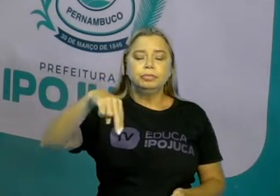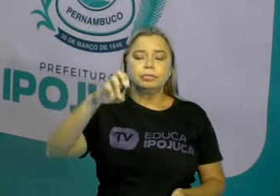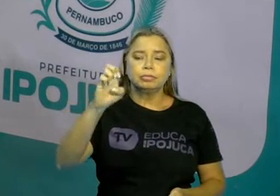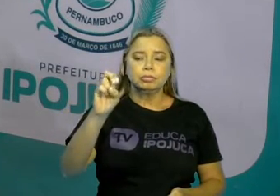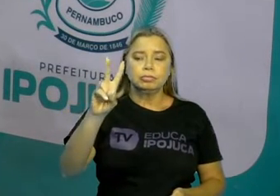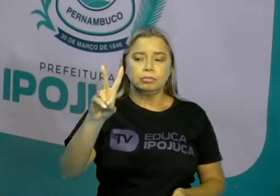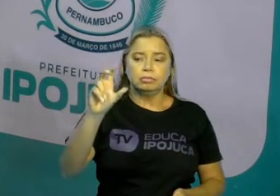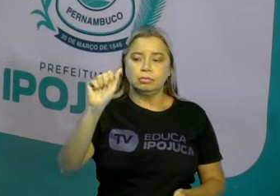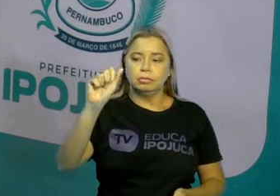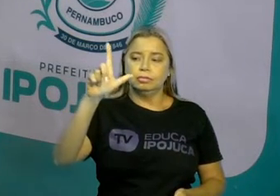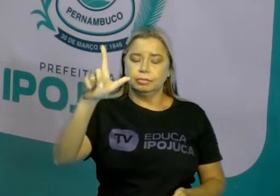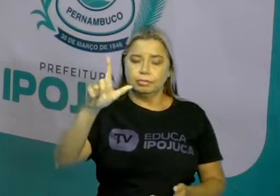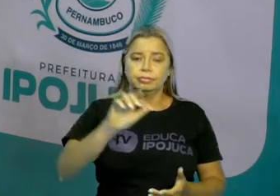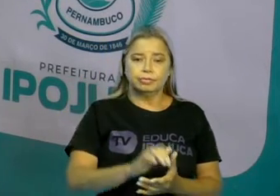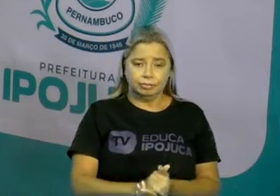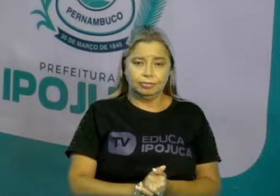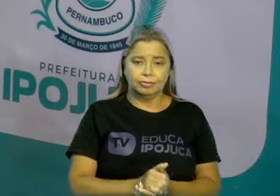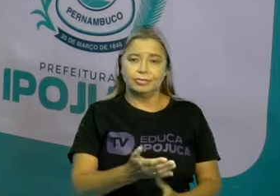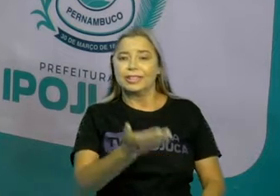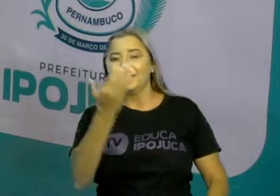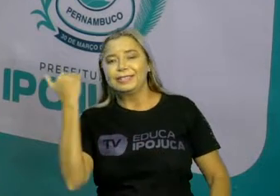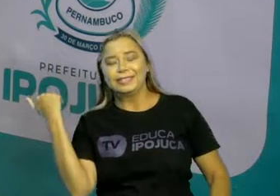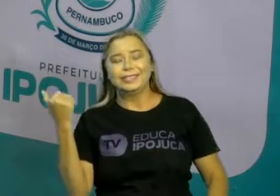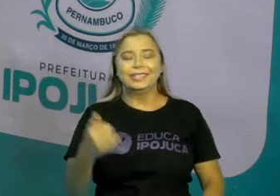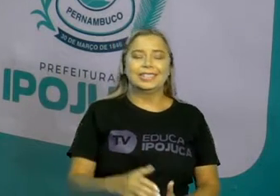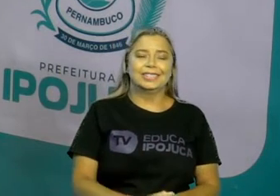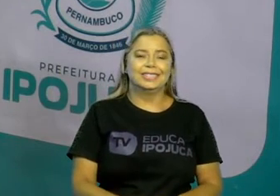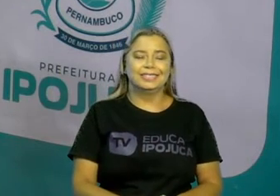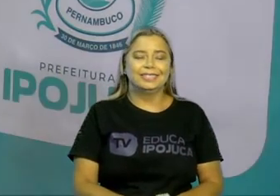É o momento de aprender. Vamos nessa.